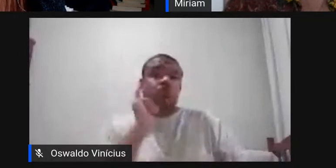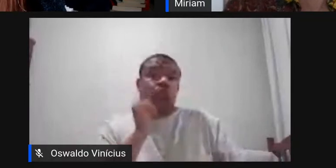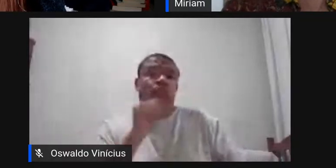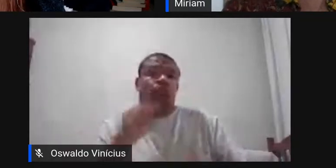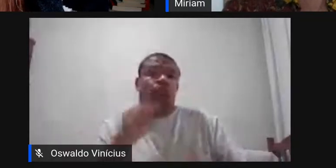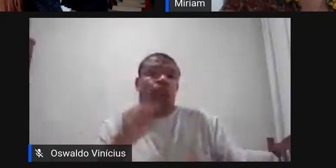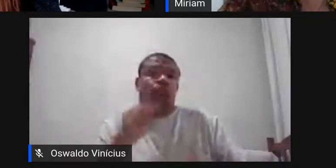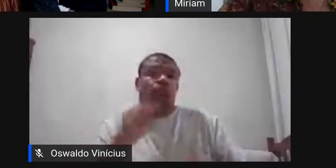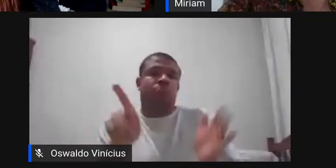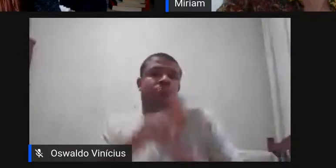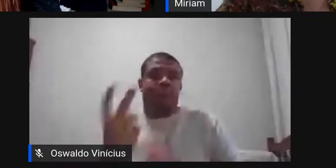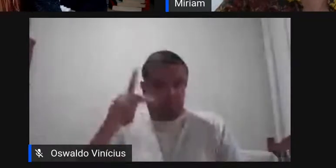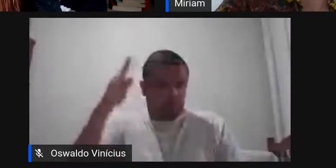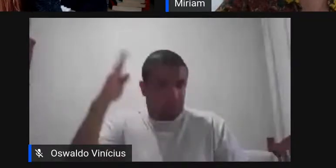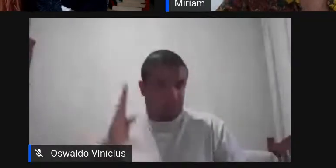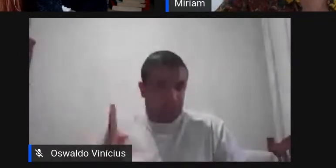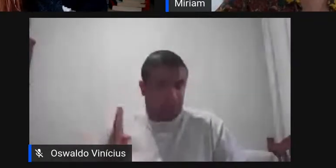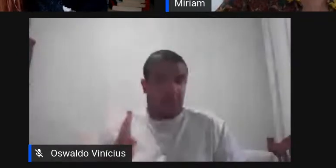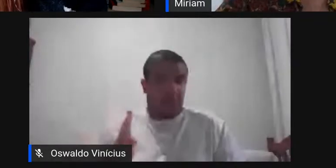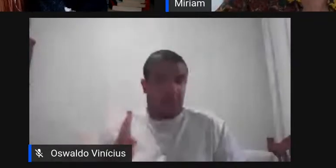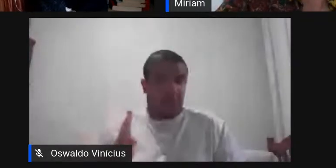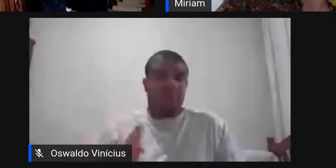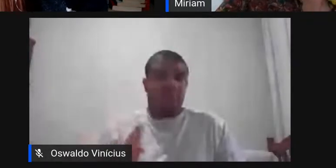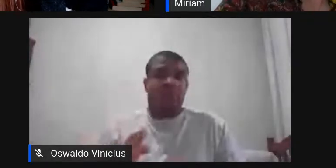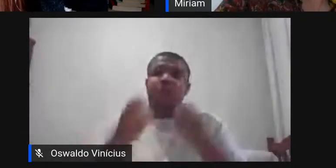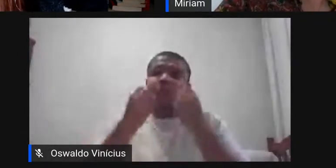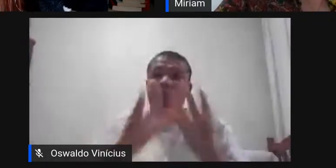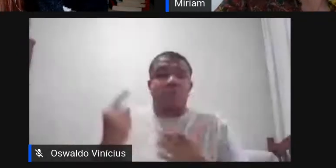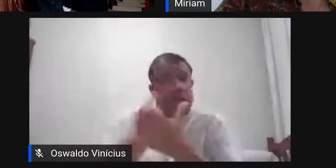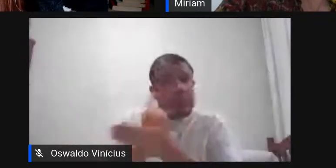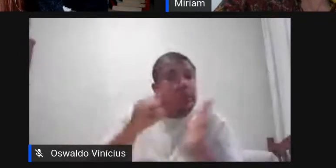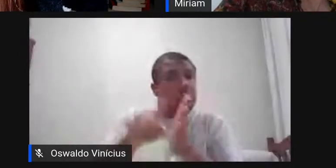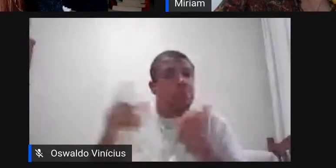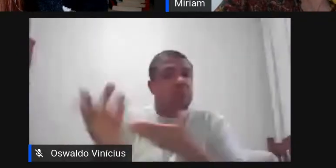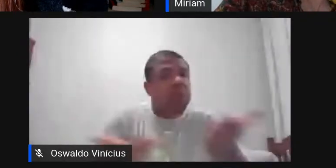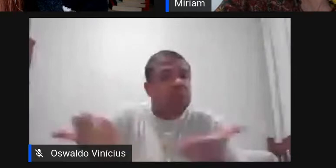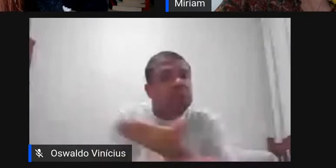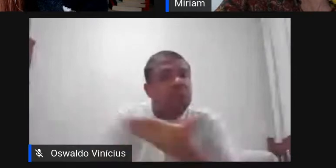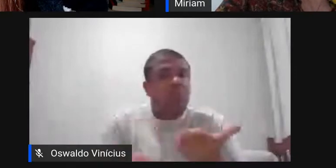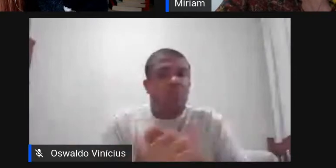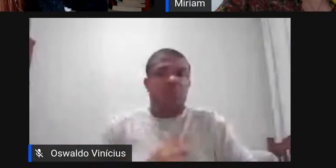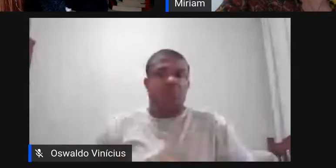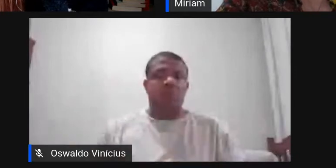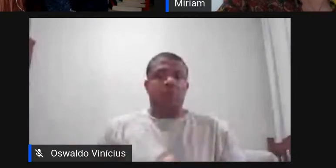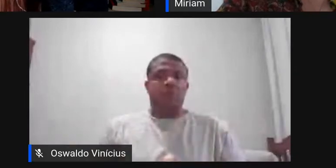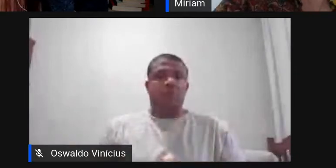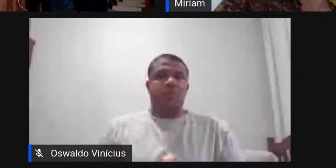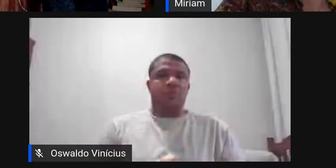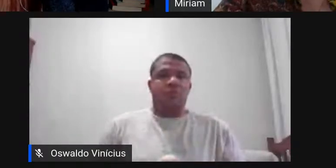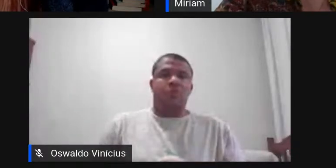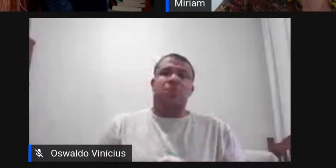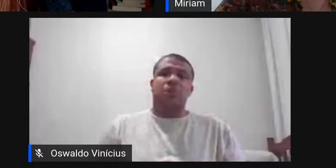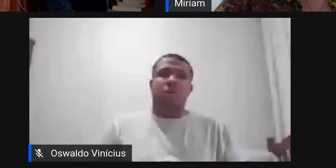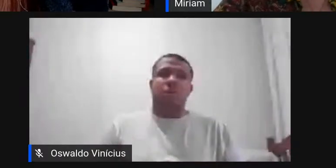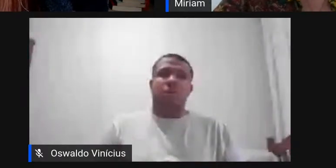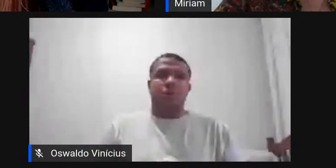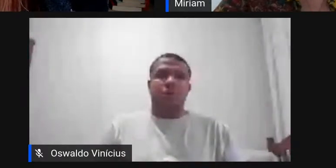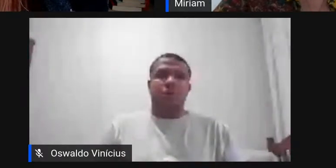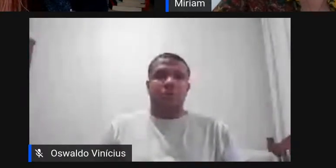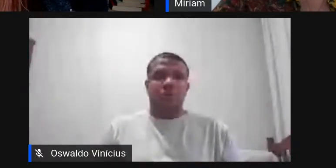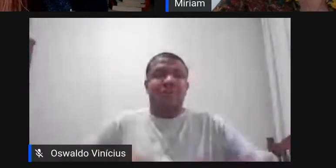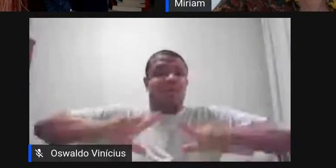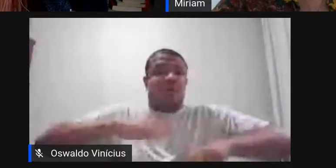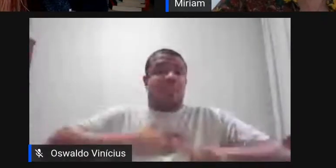acho que isso tem a ver com a pergunta que foi feita para a gente né então assim nós não tratamos não era nosso objetivo